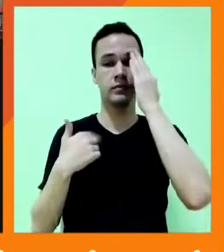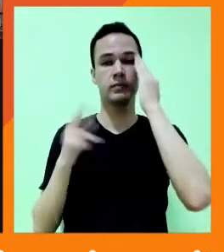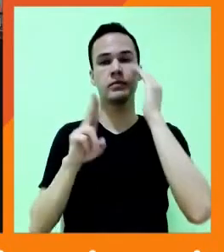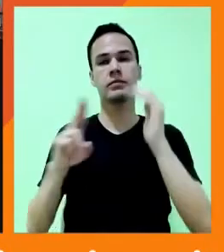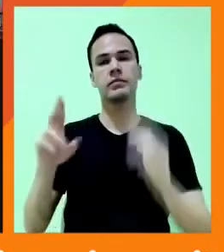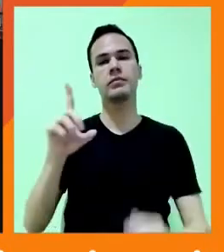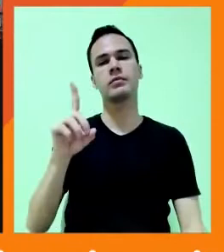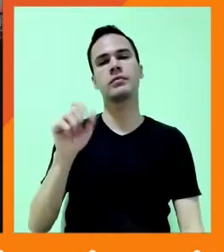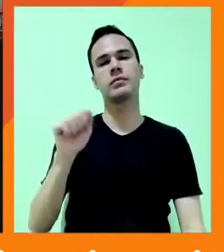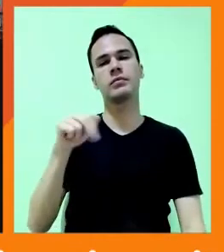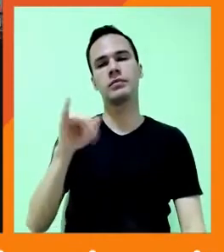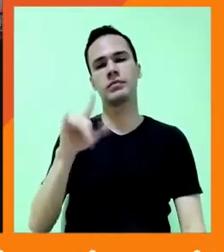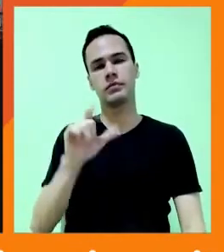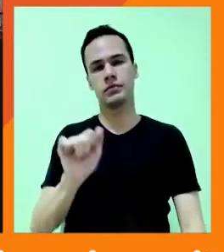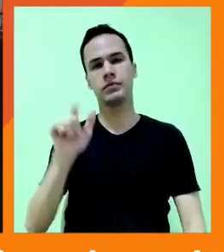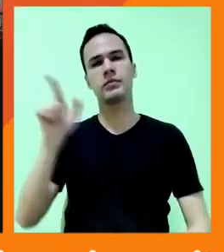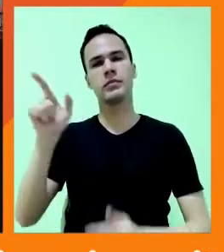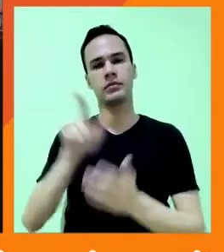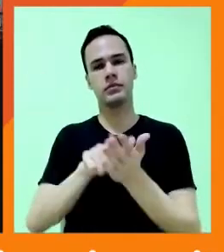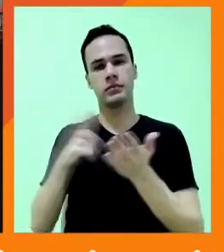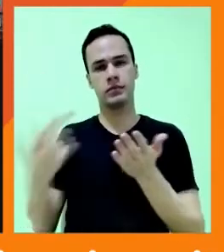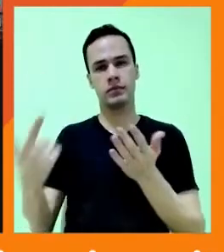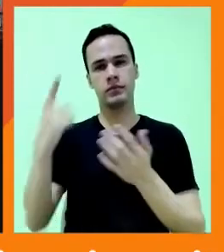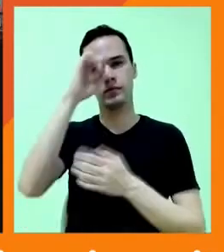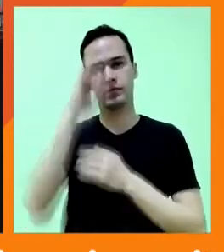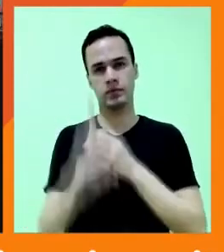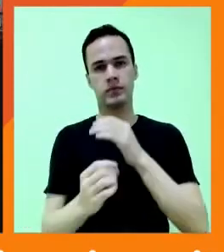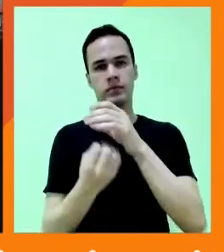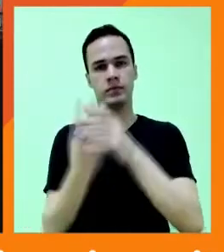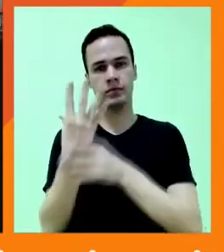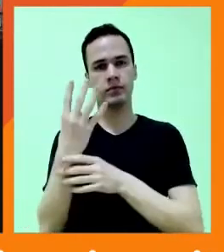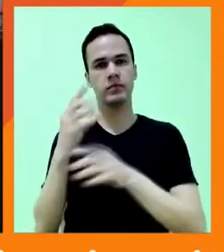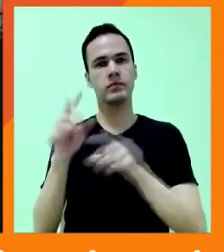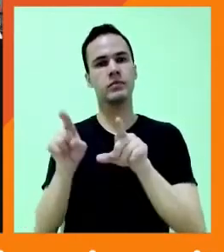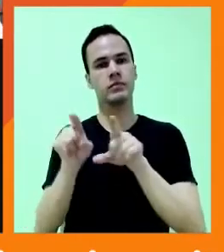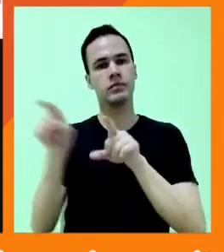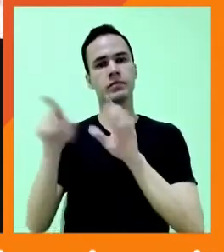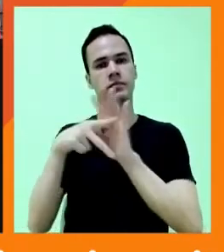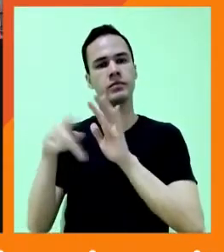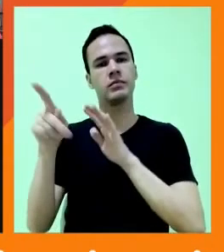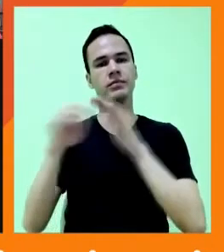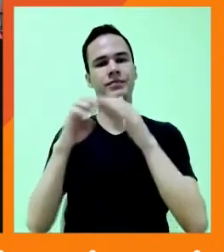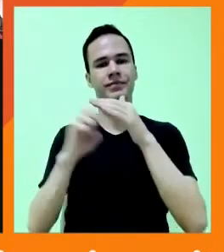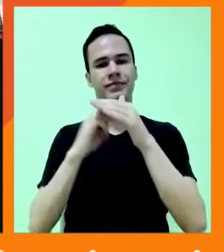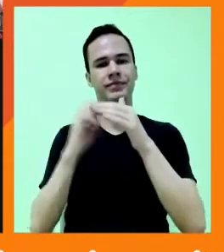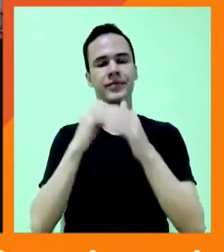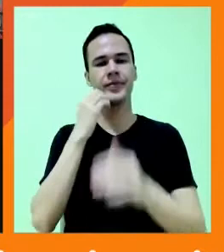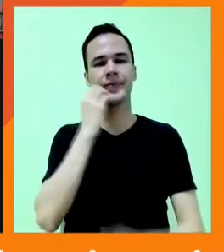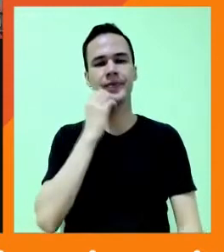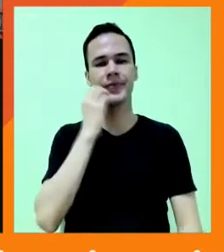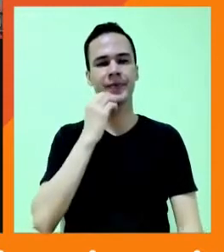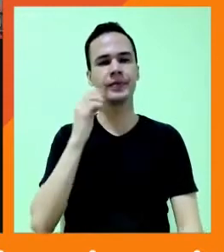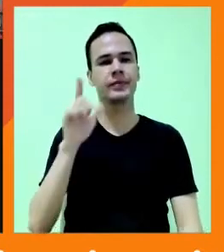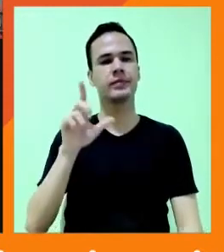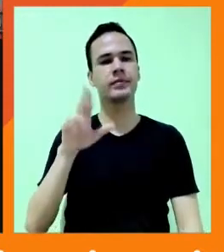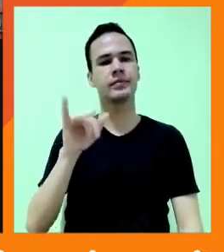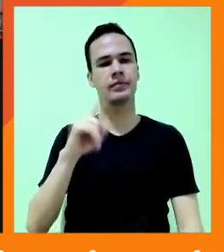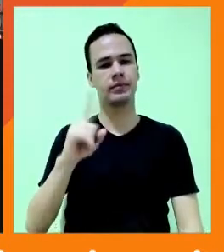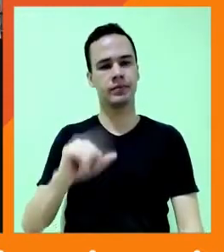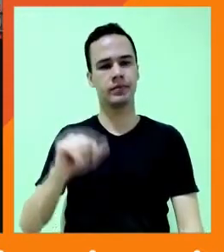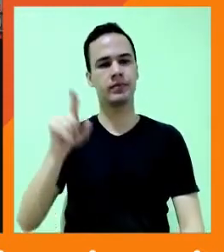jornalista, diretora criativa e de conteúdo da Contente. E a Luisa Val é minha sócia, ela é